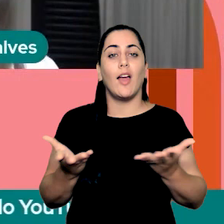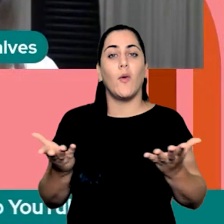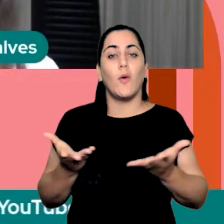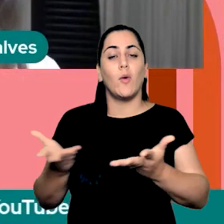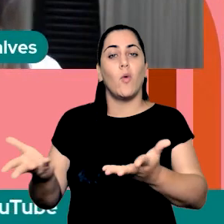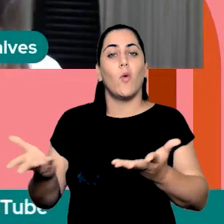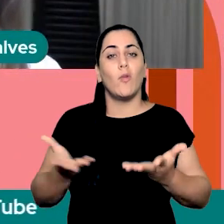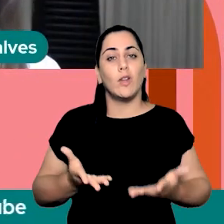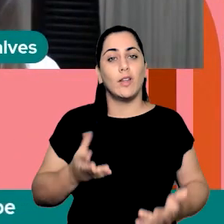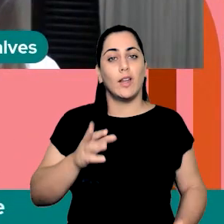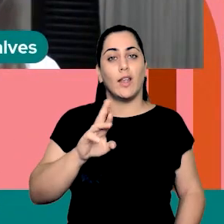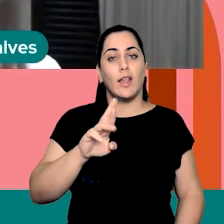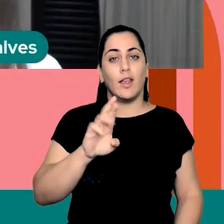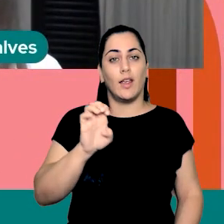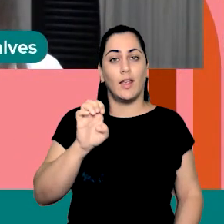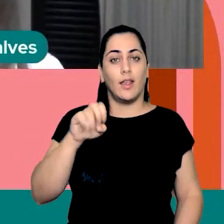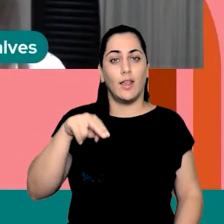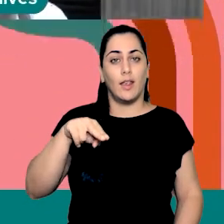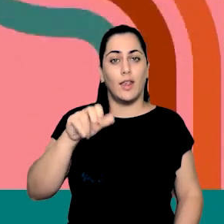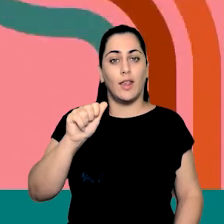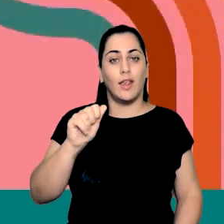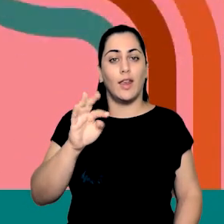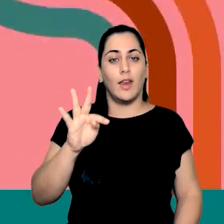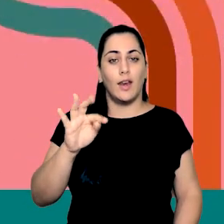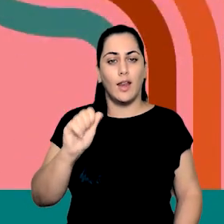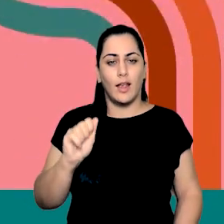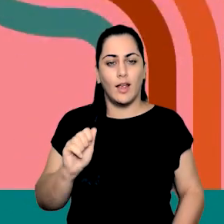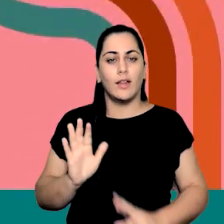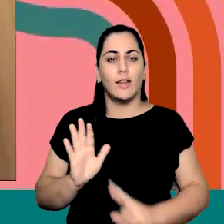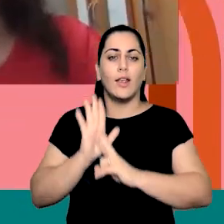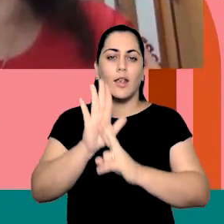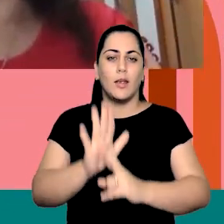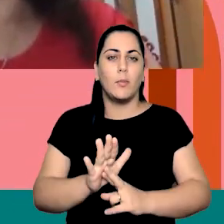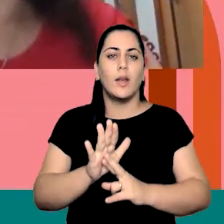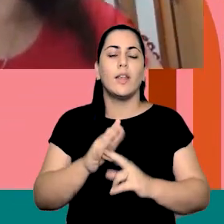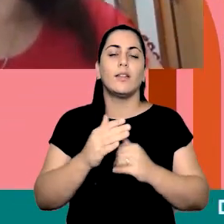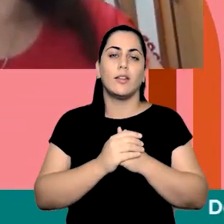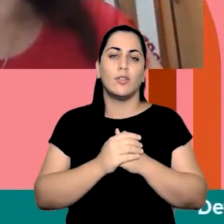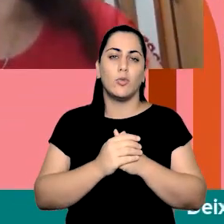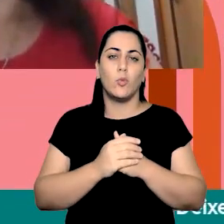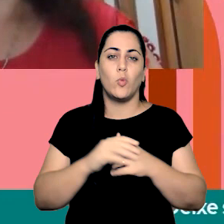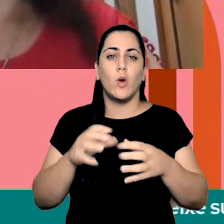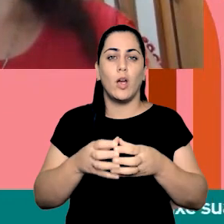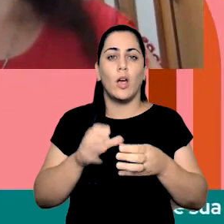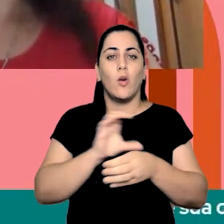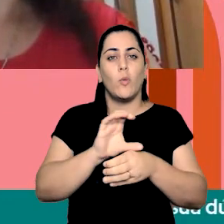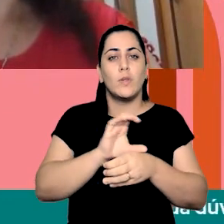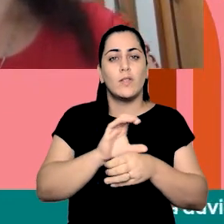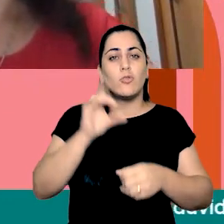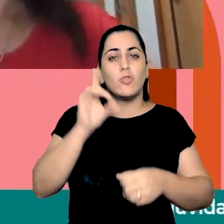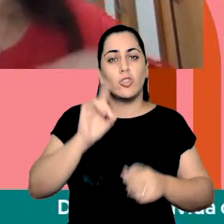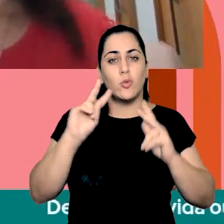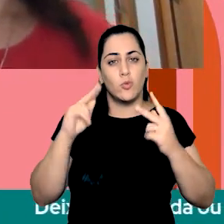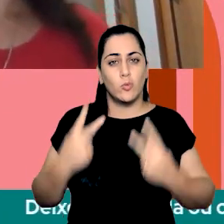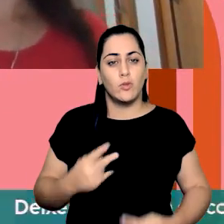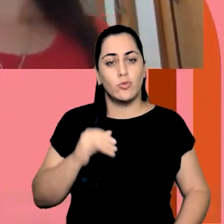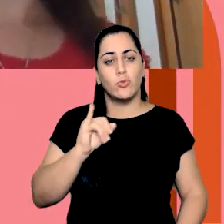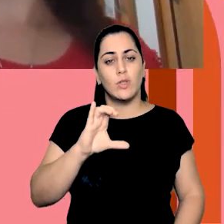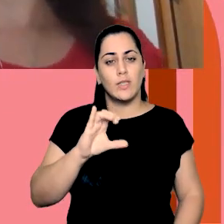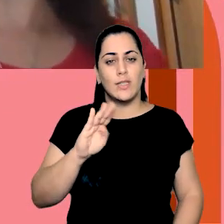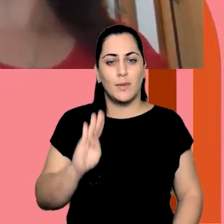convidar a Renata representando a Comissão de Direitos Humanos do ICB. Obrigada, Renata.